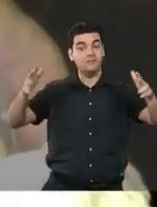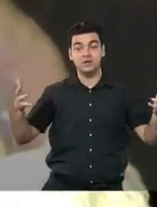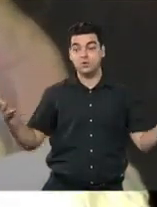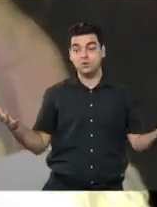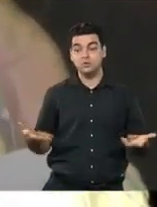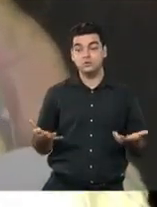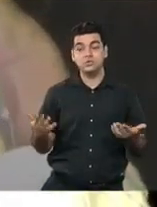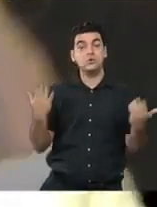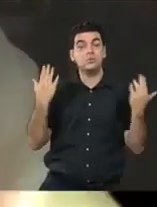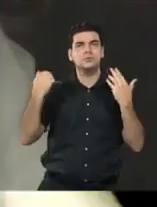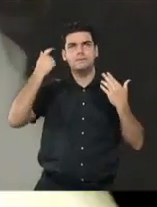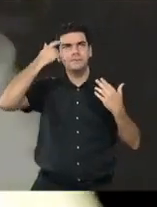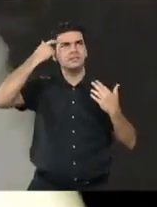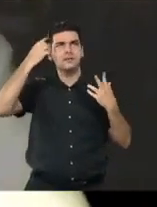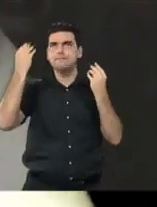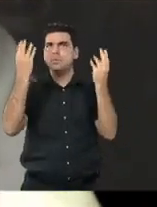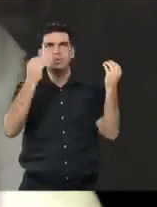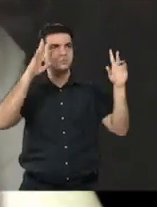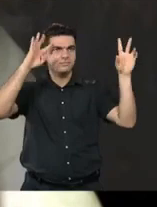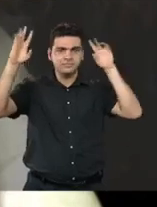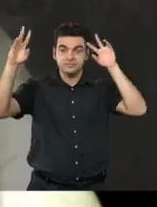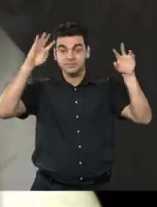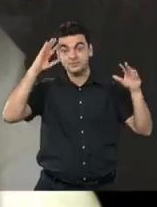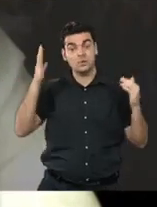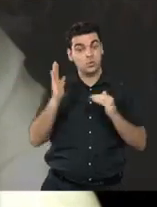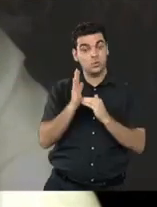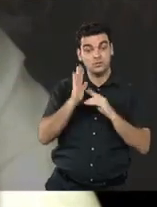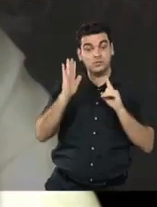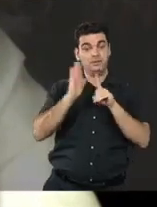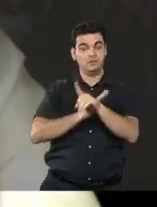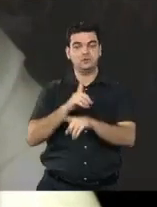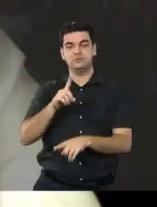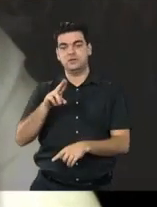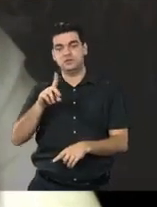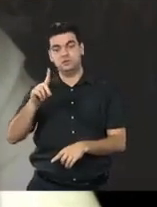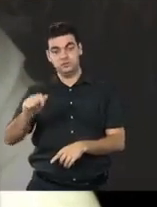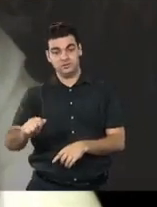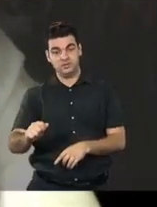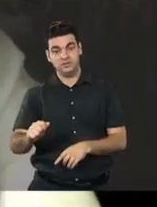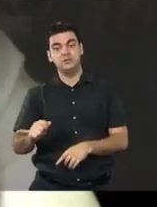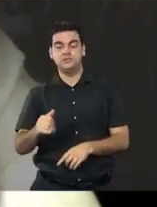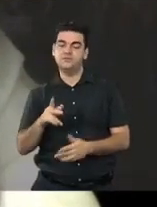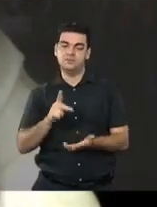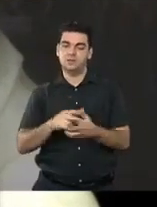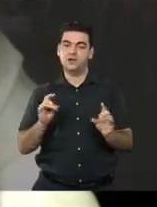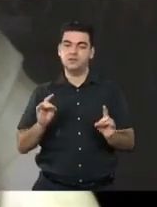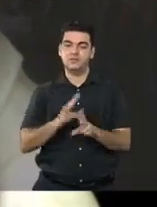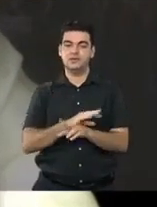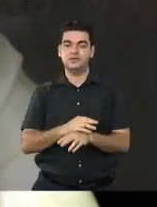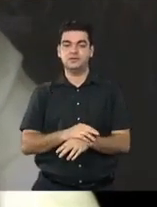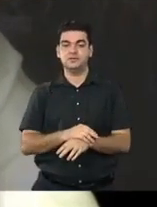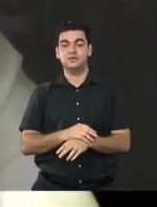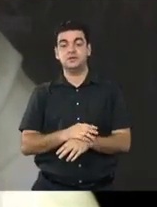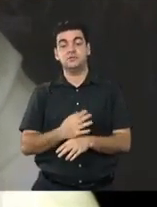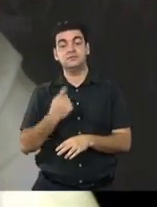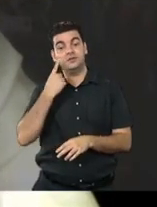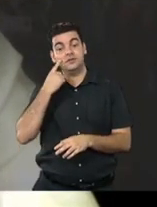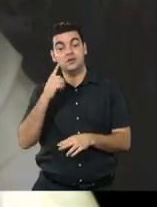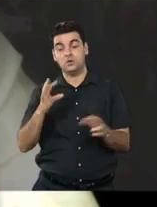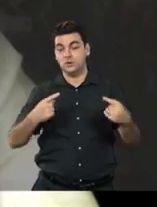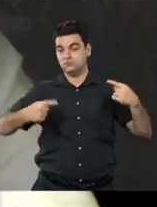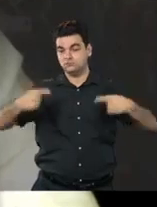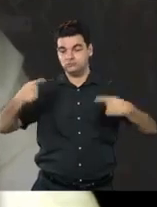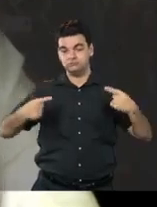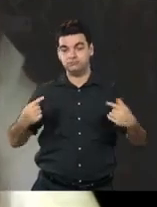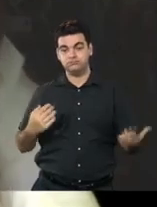daqui grávidos de ideias. Eu quero só fazer uma última pergunta para a Duda, para a gente terminar, para a gente completar essa nossa roda de